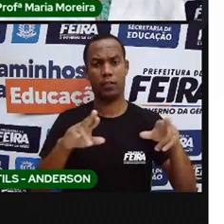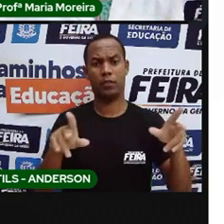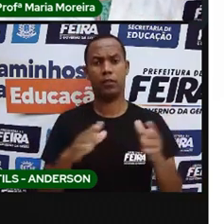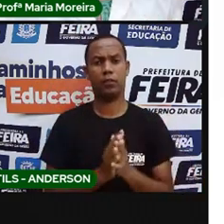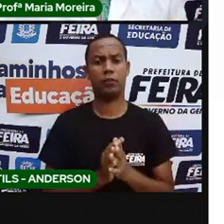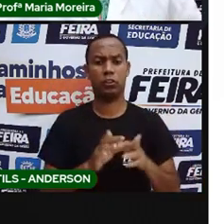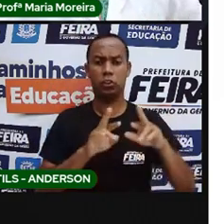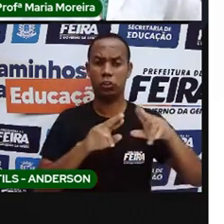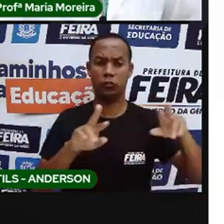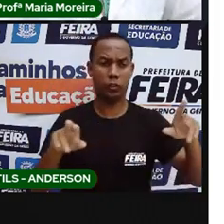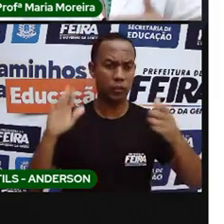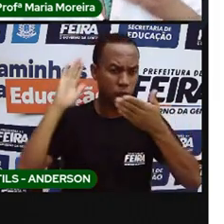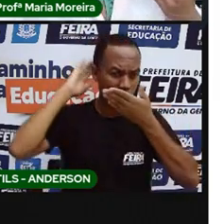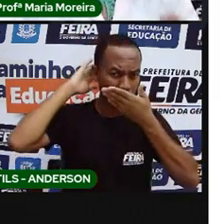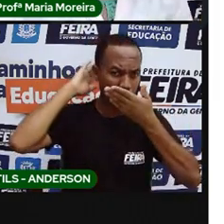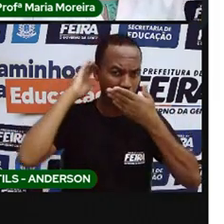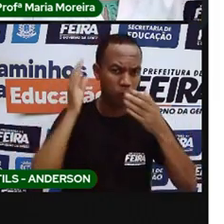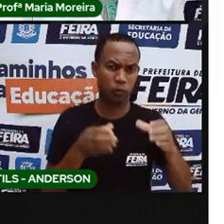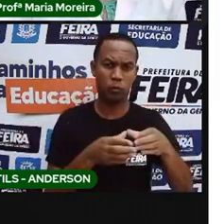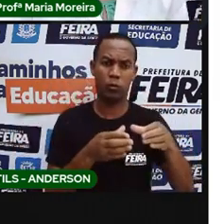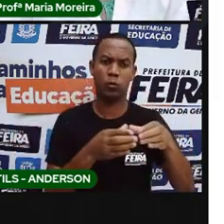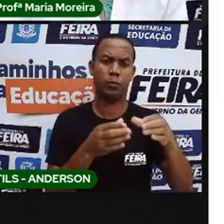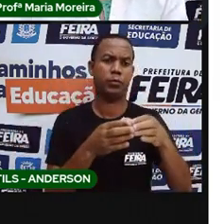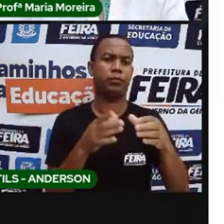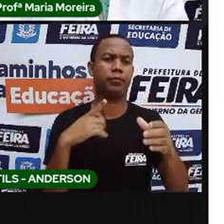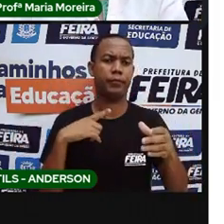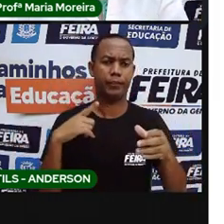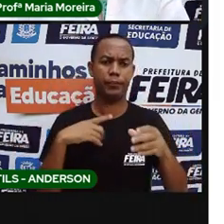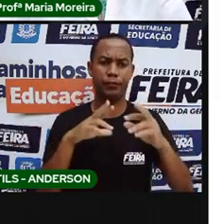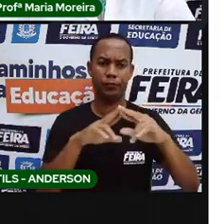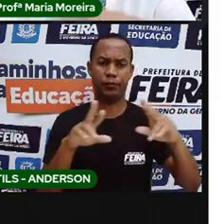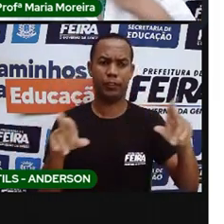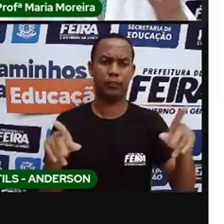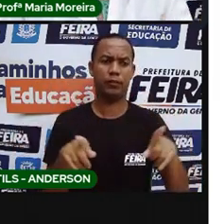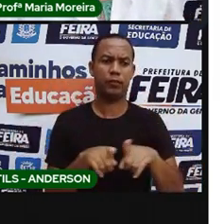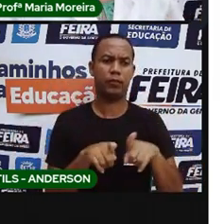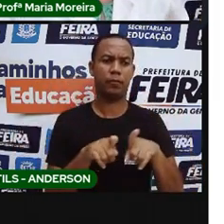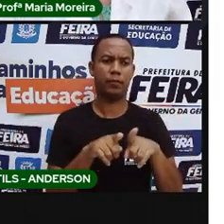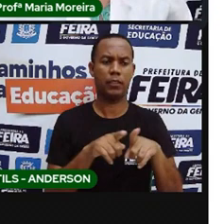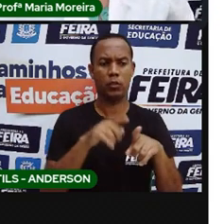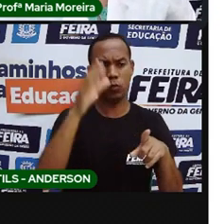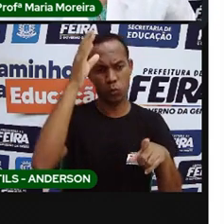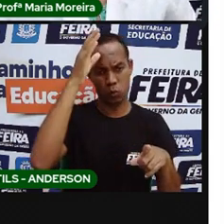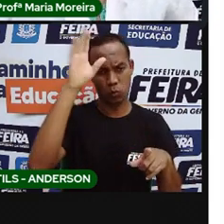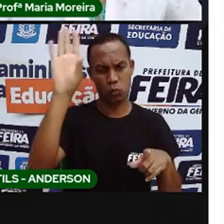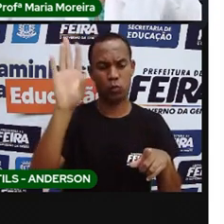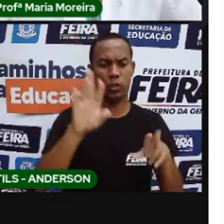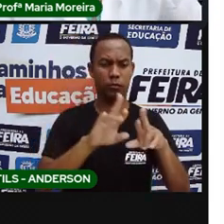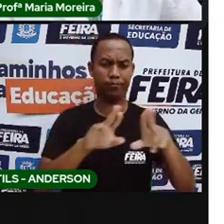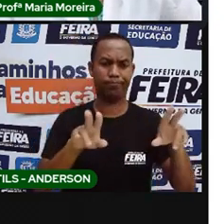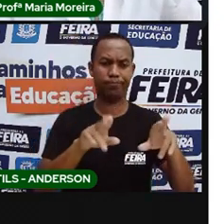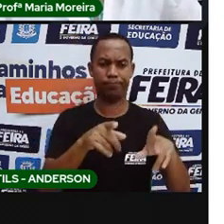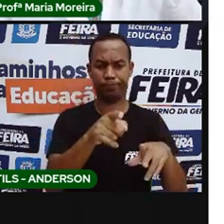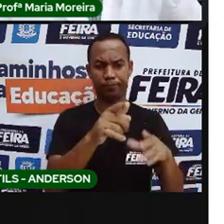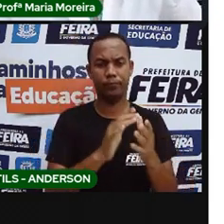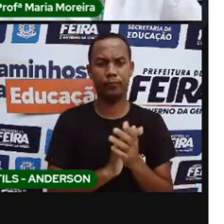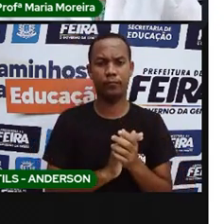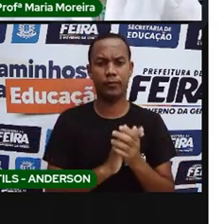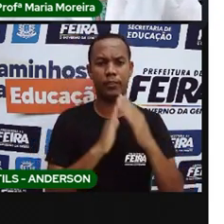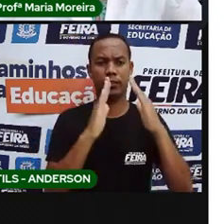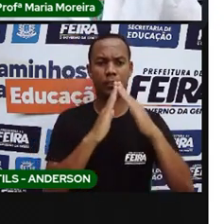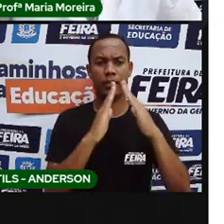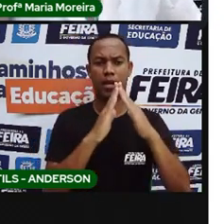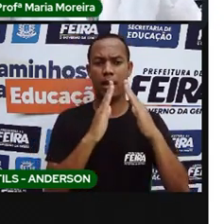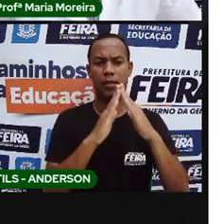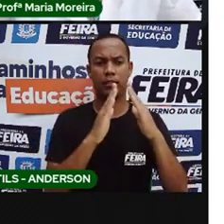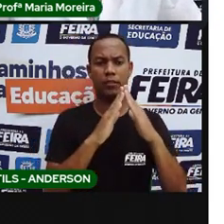existem várias tribos com culturas diferentes, com religiões diferentes? Pronto. Isso aí é um exemplo. A casa, ela vai